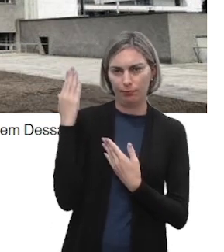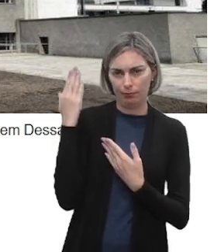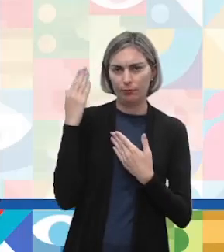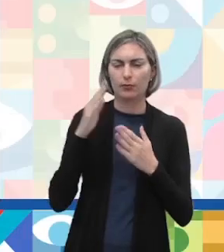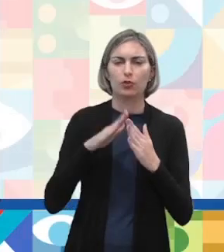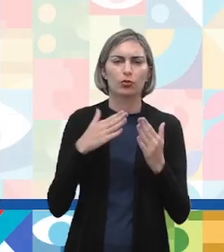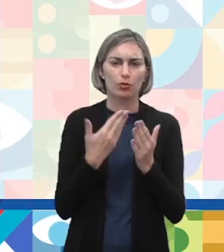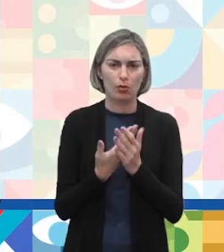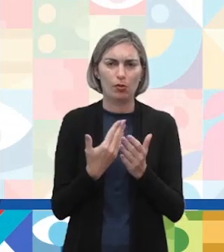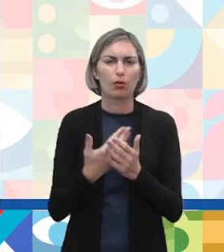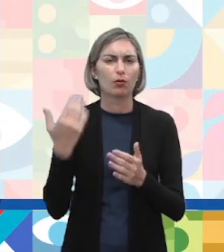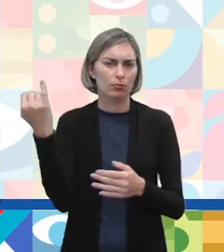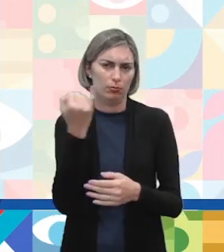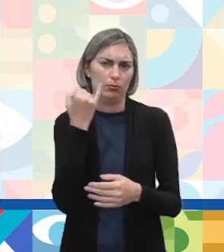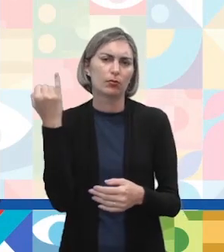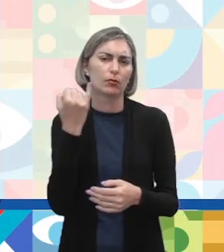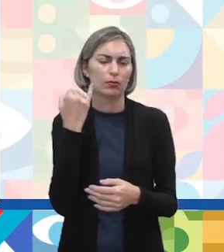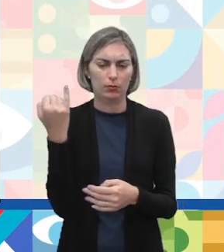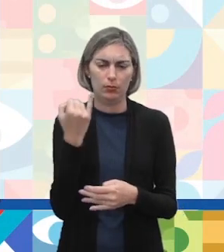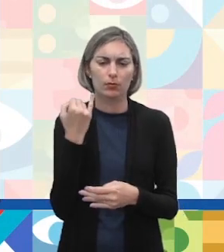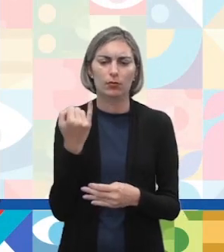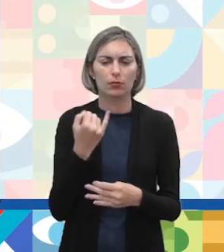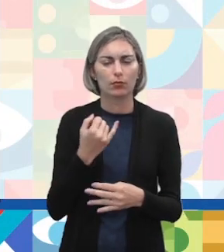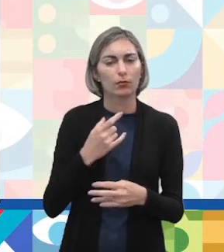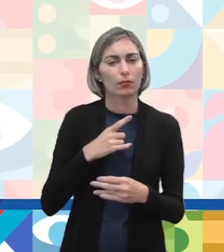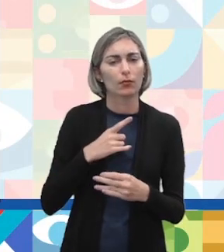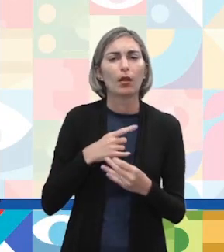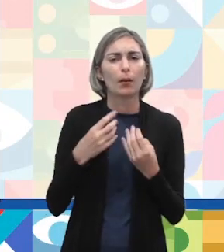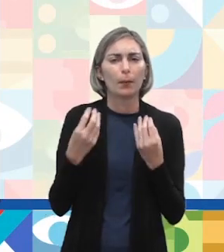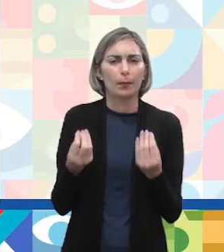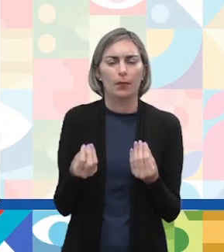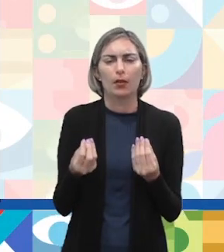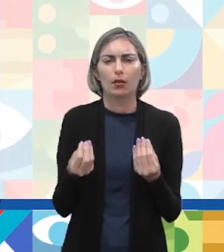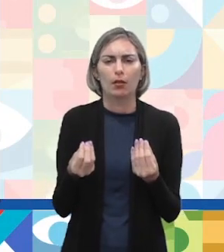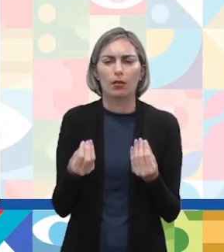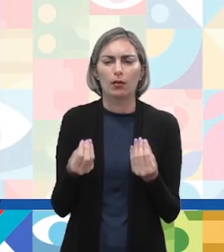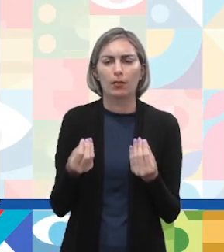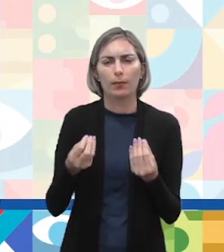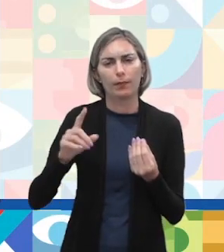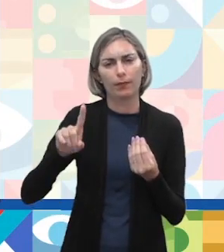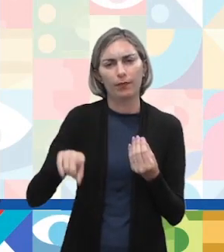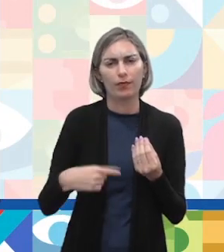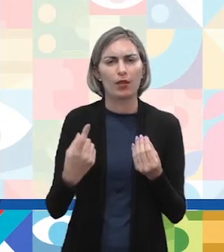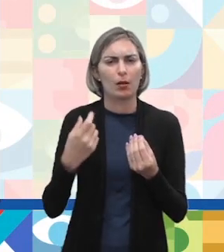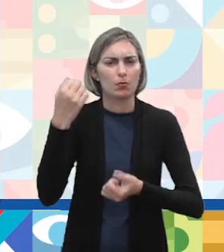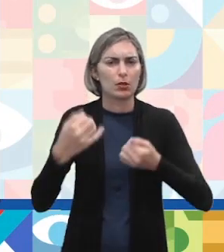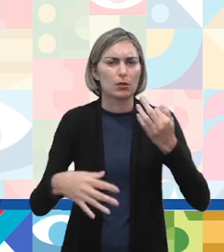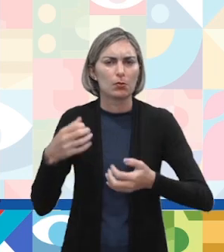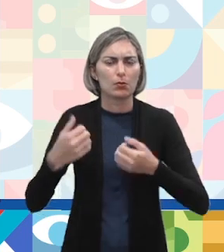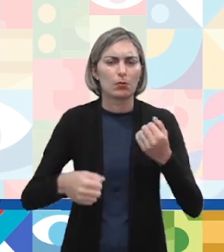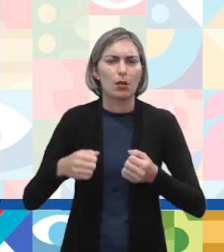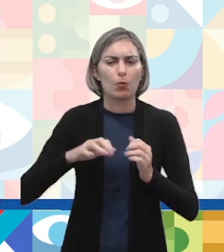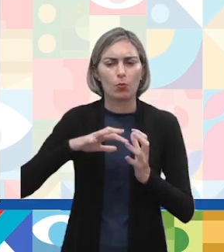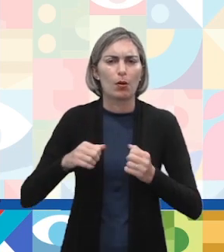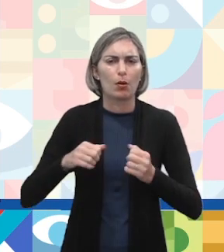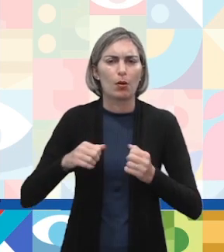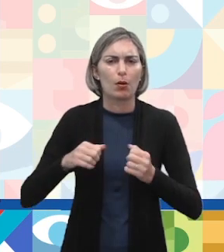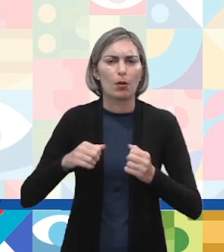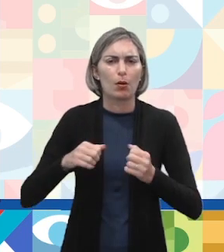foi muito importante e para ditar as tendências do mundo.